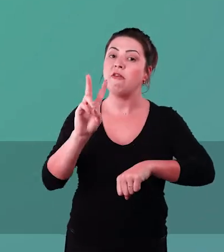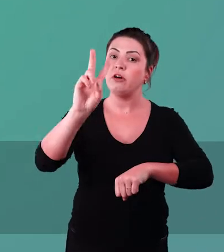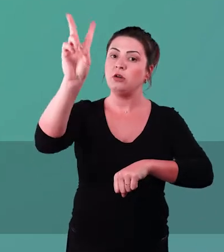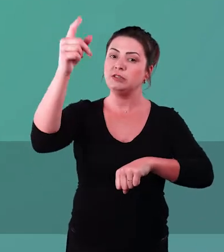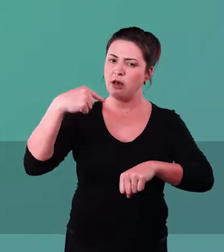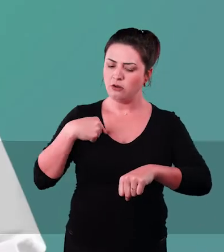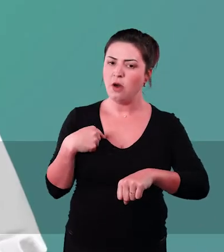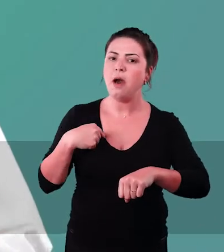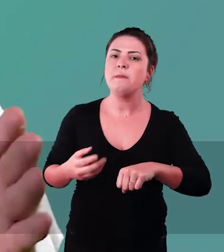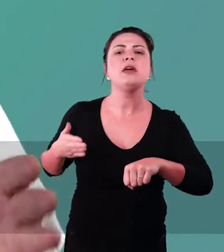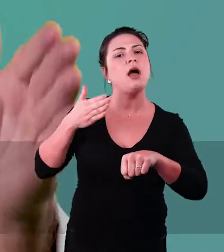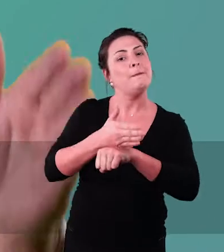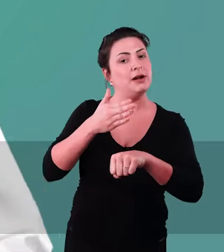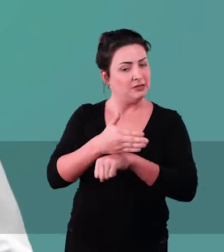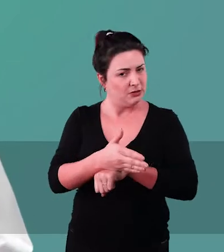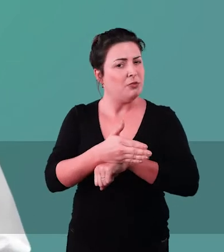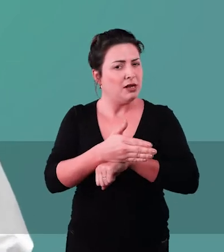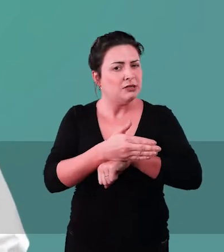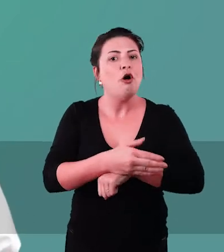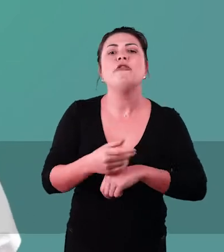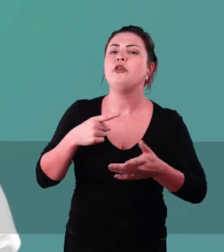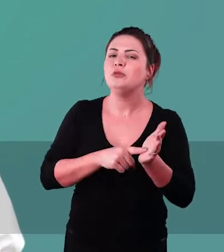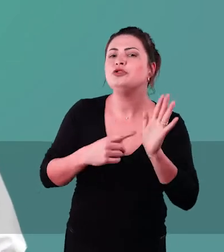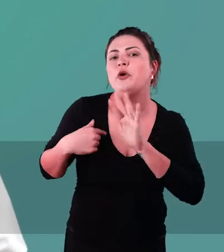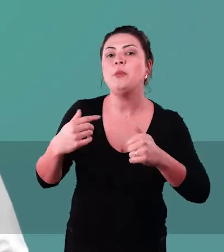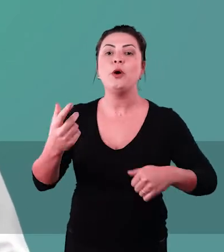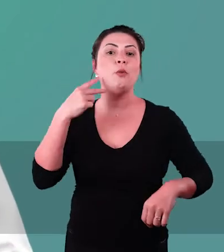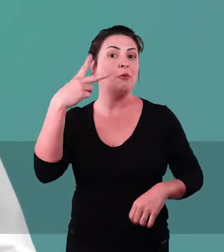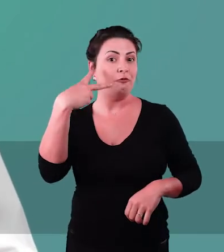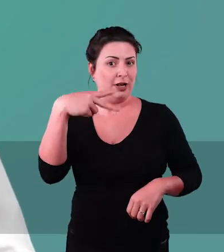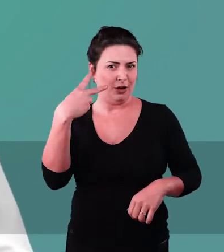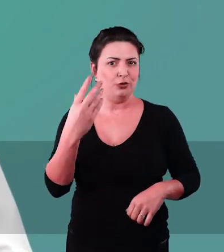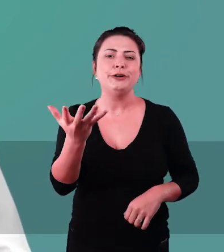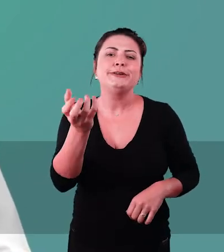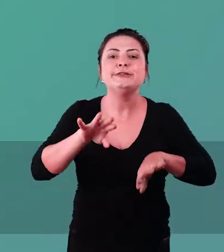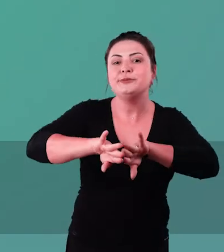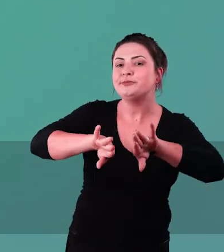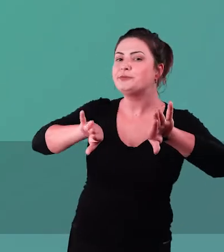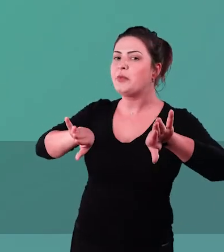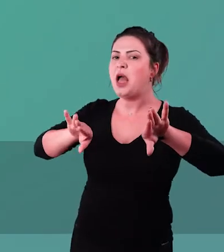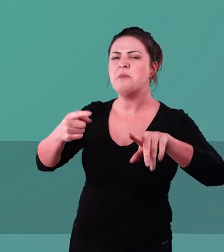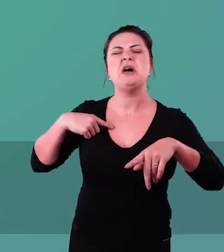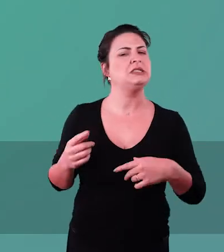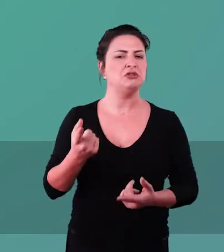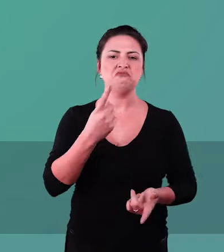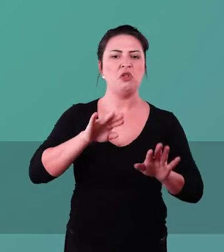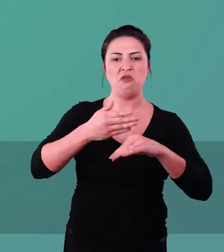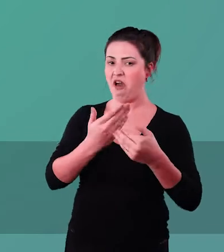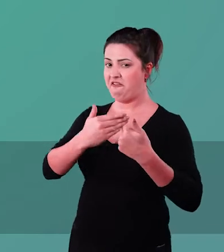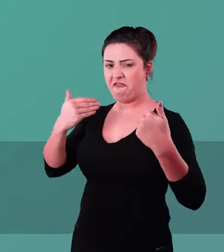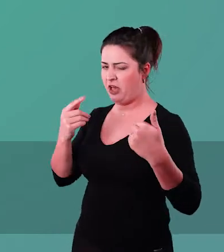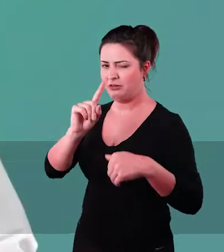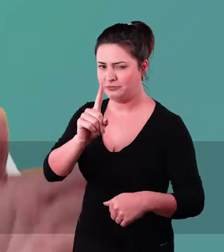valorizados. Minha atuação combativa foi motivo de perseguição ao meu mandato. Mas não temo e nem